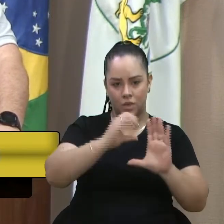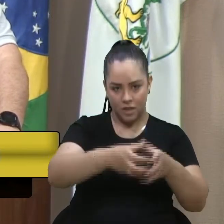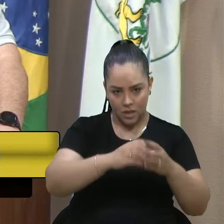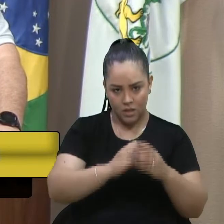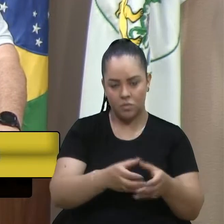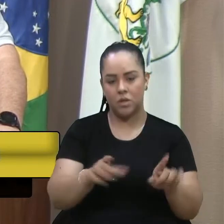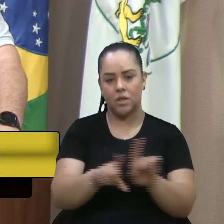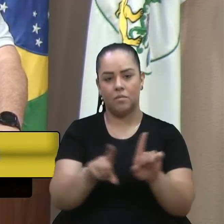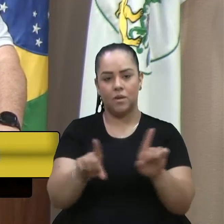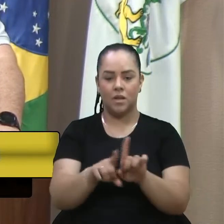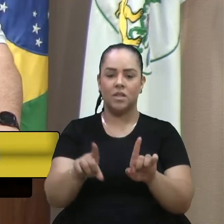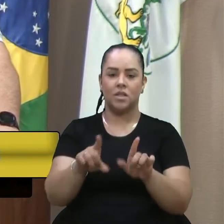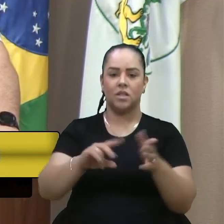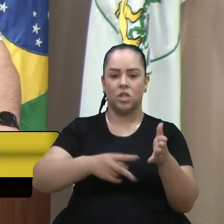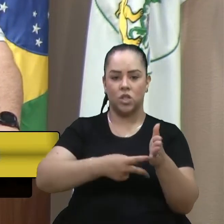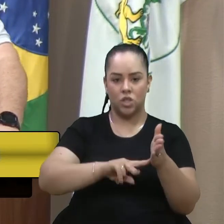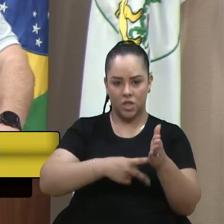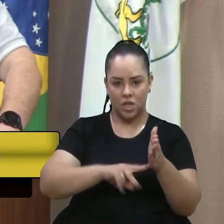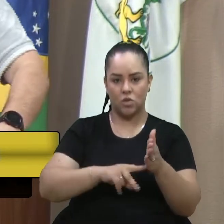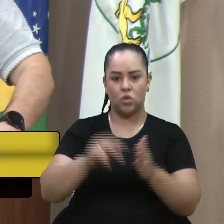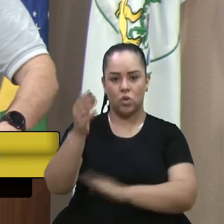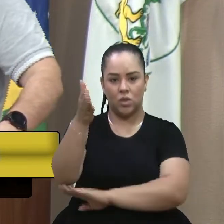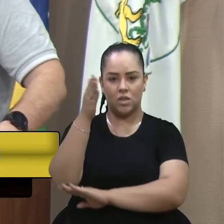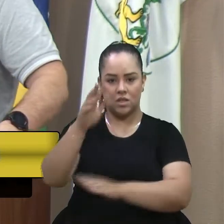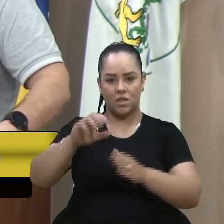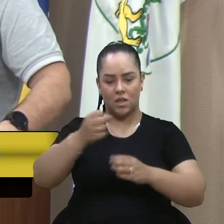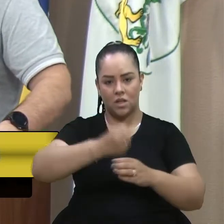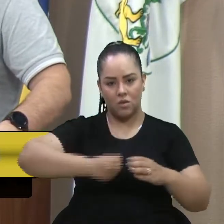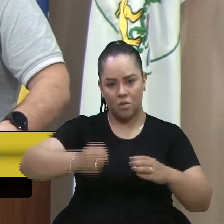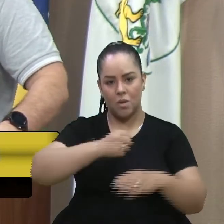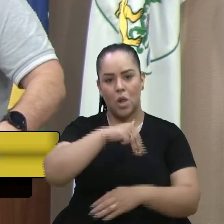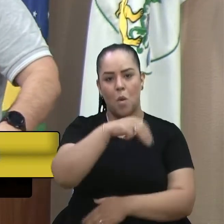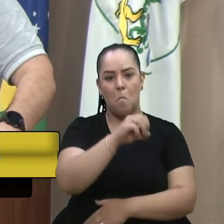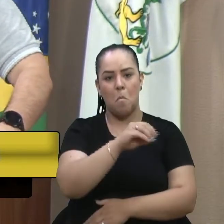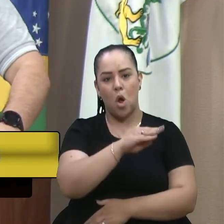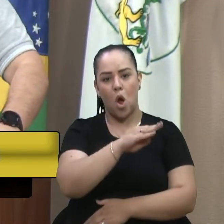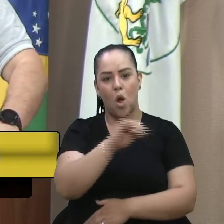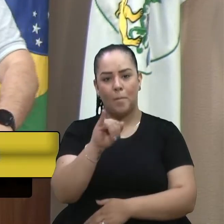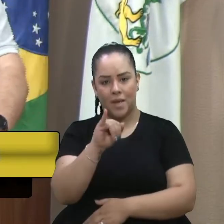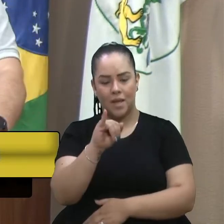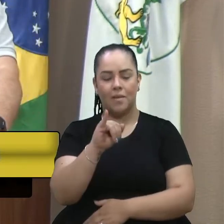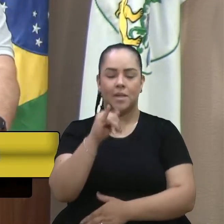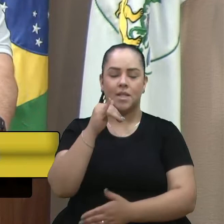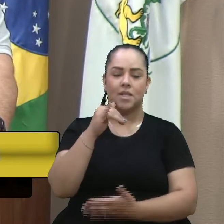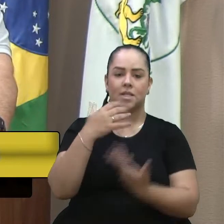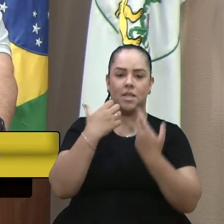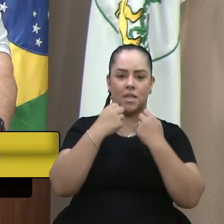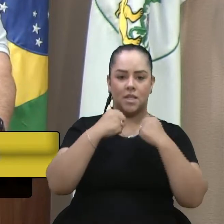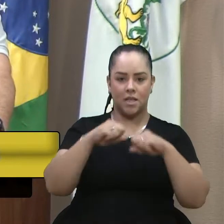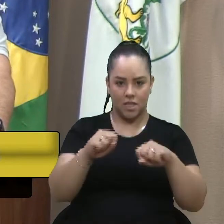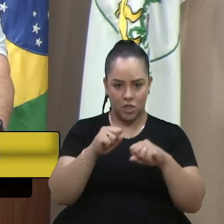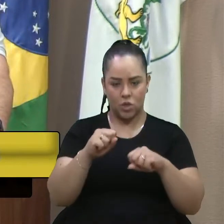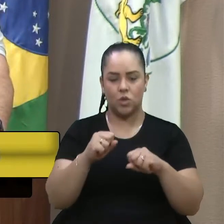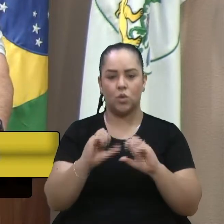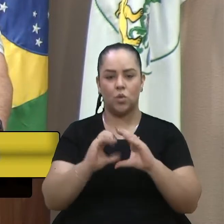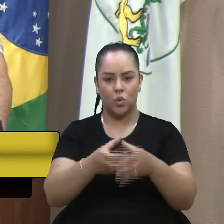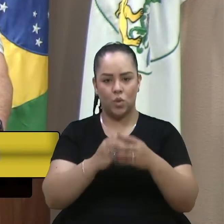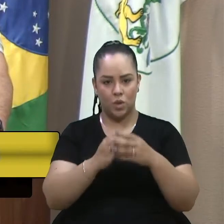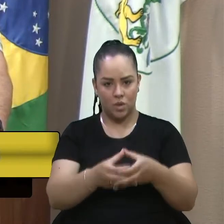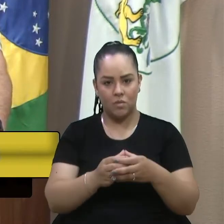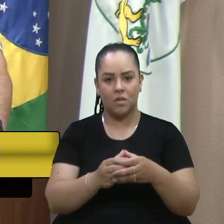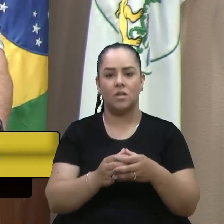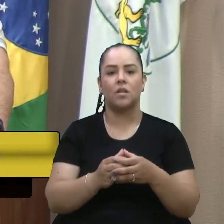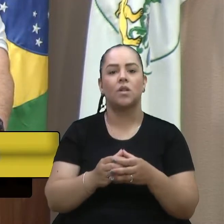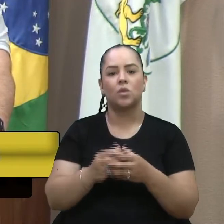de Hotéis e Gastronomia pelo MOB pela Secretaria de Turismo pelo Inova RS pela Agência de